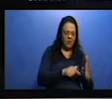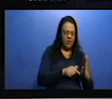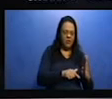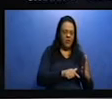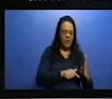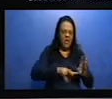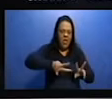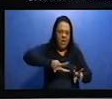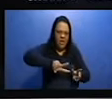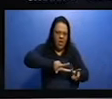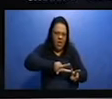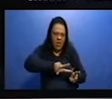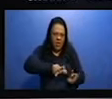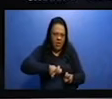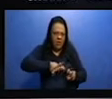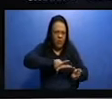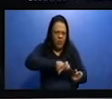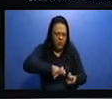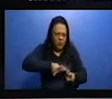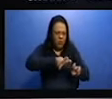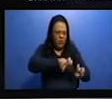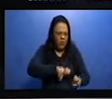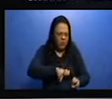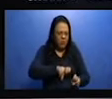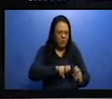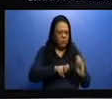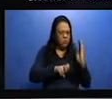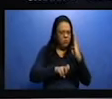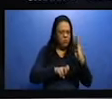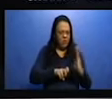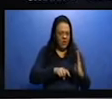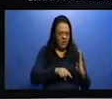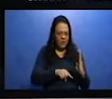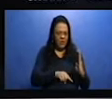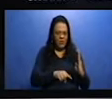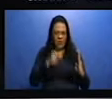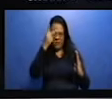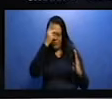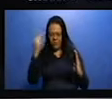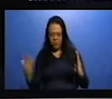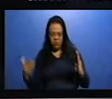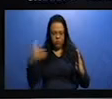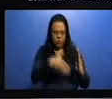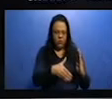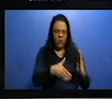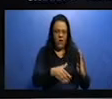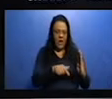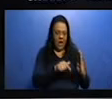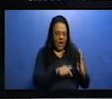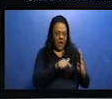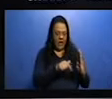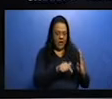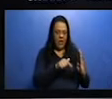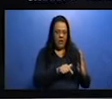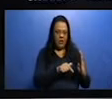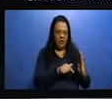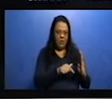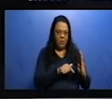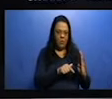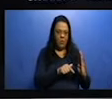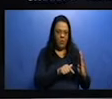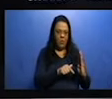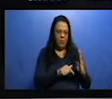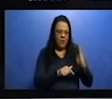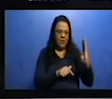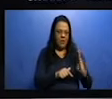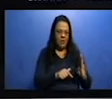descobria o Brasil, essa invasão portuguesa aqui, nesse mesmo momento, tinha cerca de duas dezenas de cidades